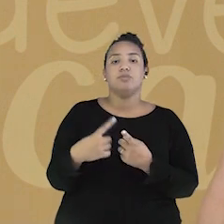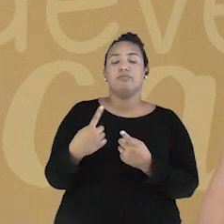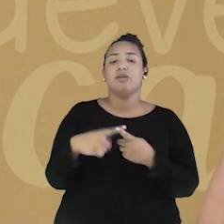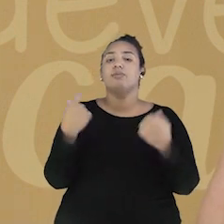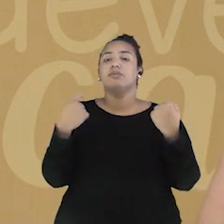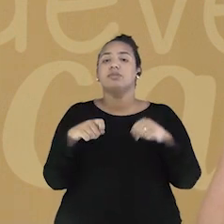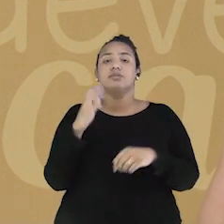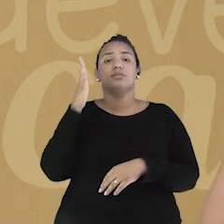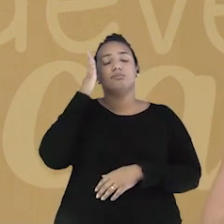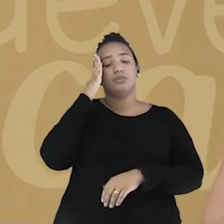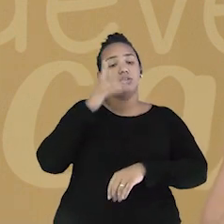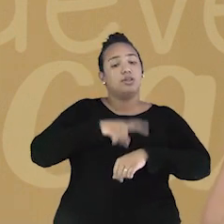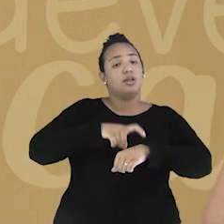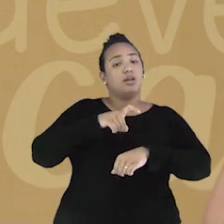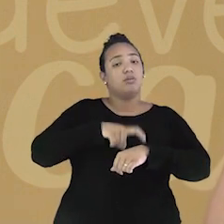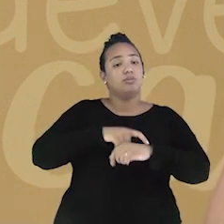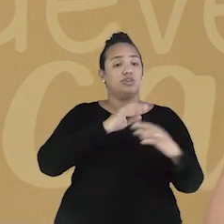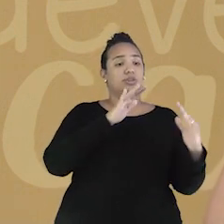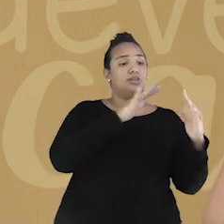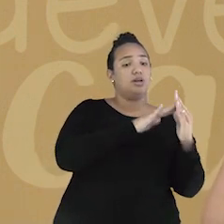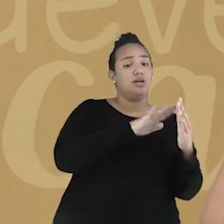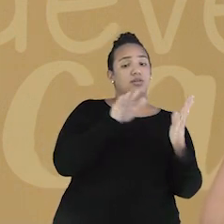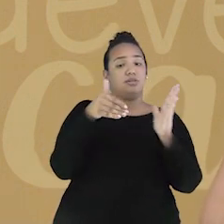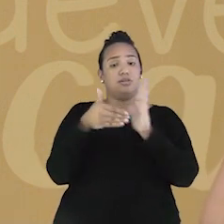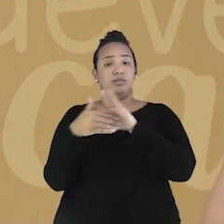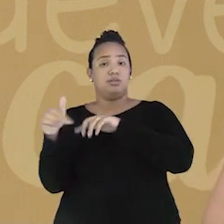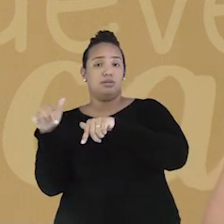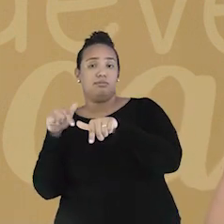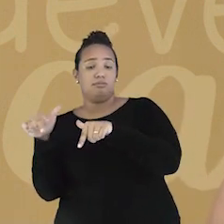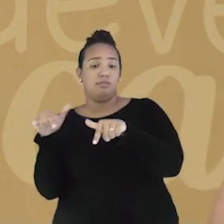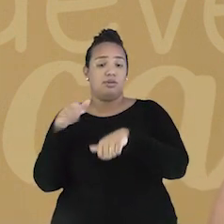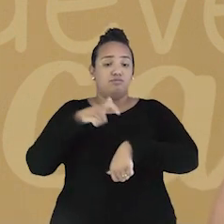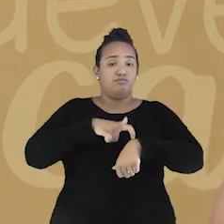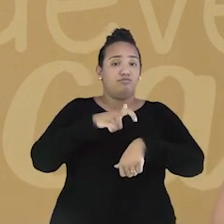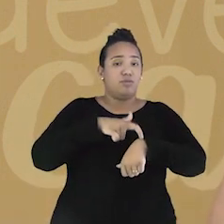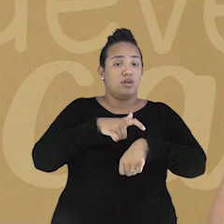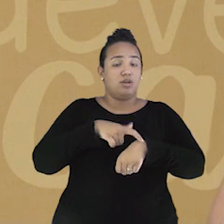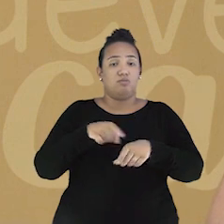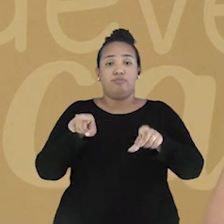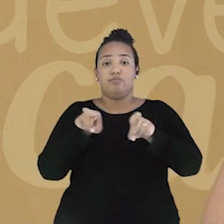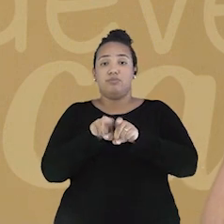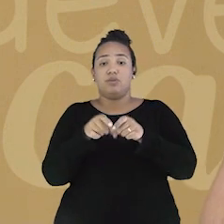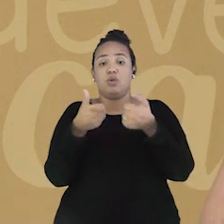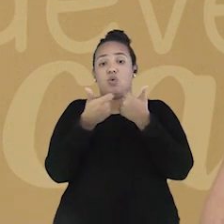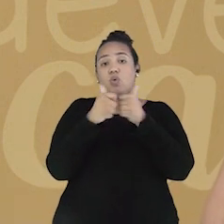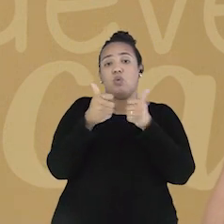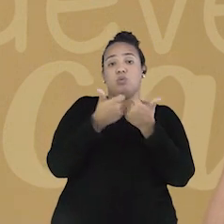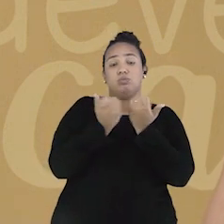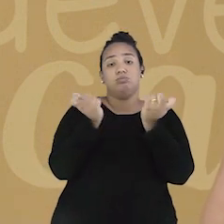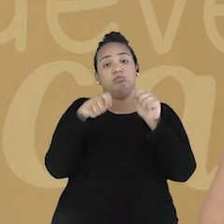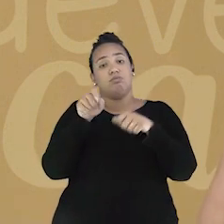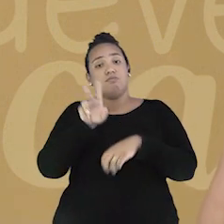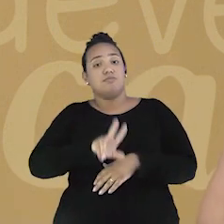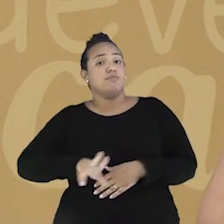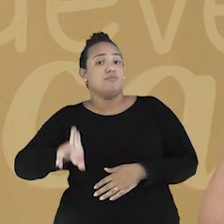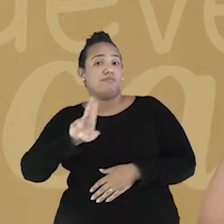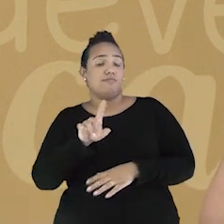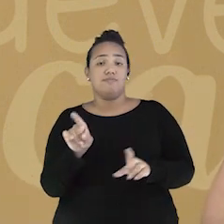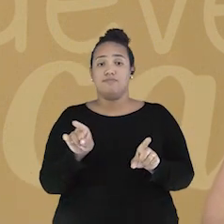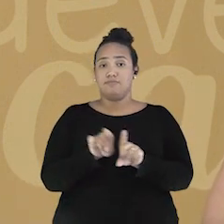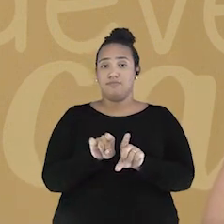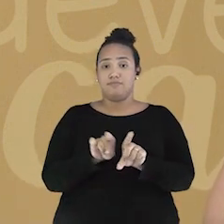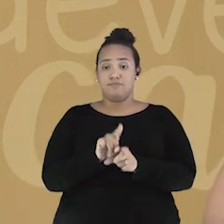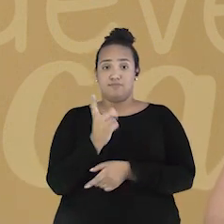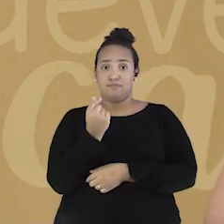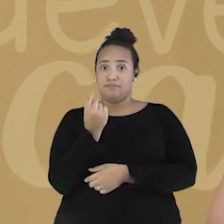necessário considerar quanto tempo vai demorar para chegar, para voltar, quais linhas de transporte público é possível utilizar, o